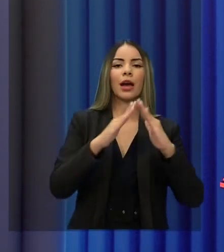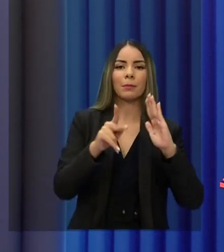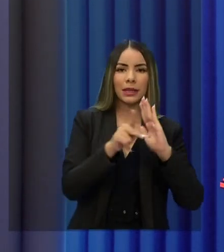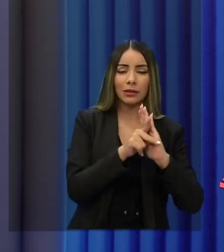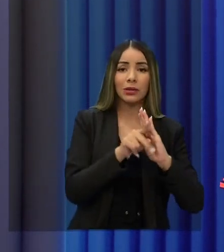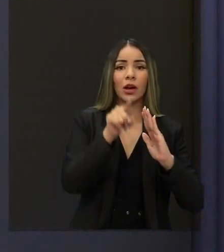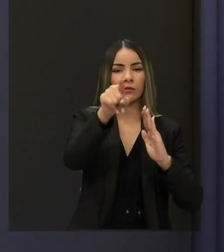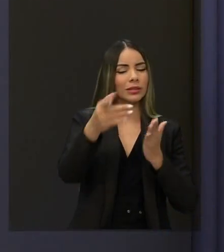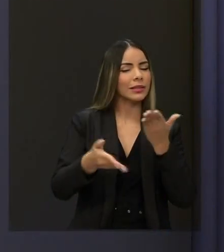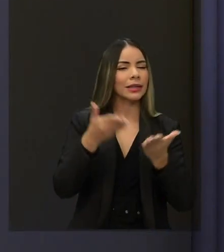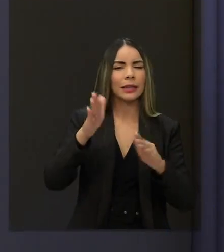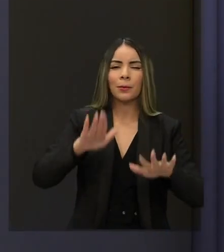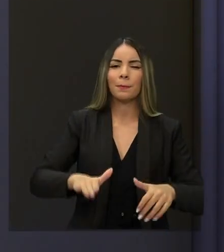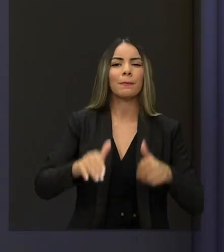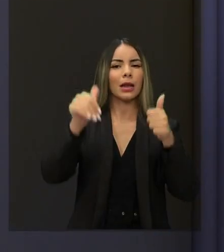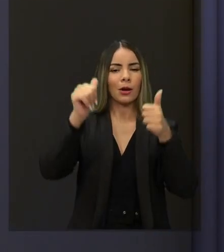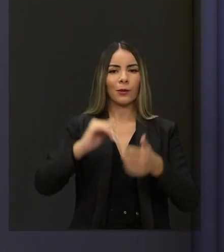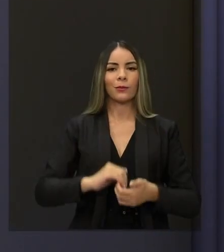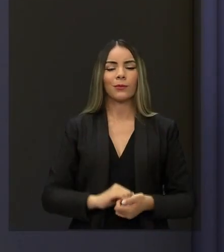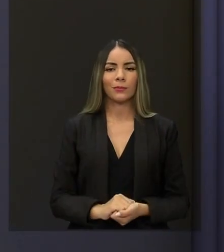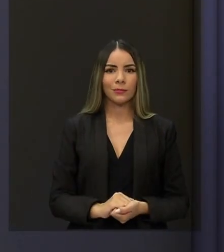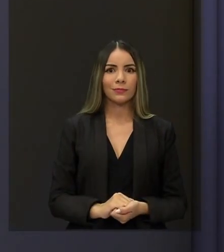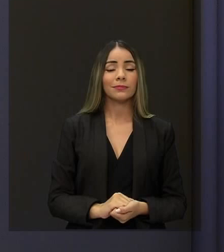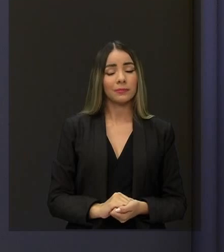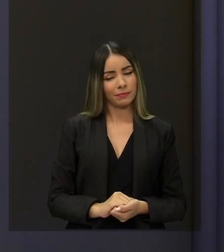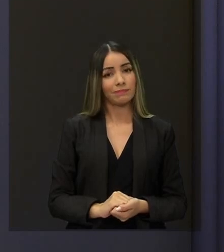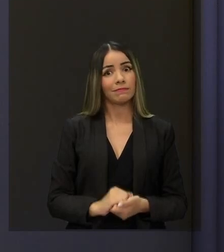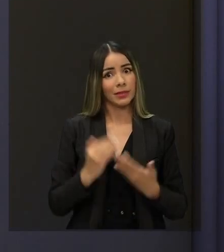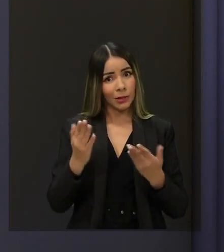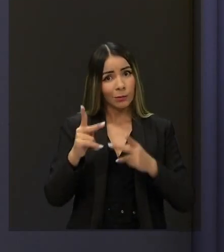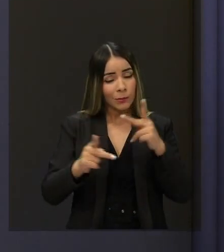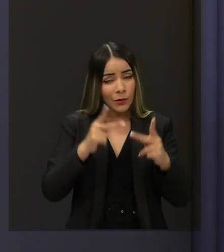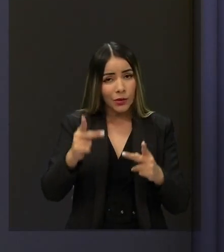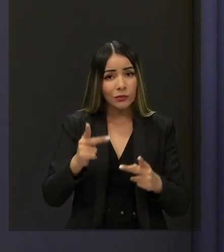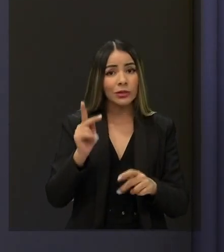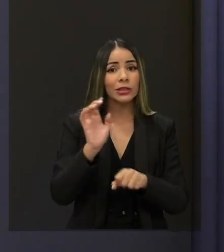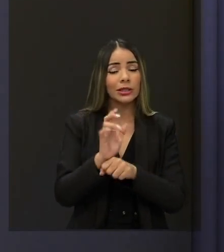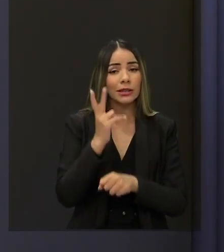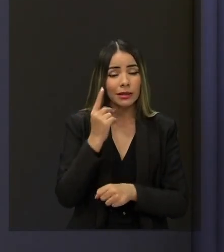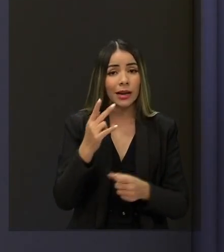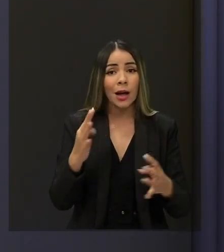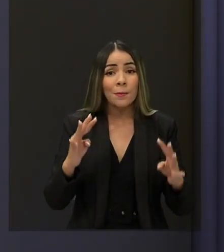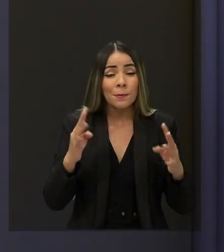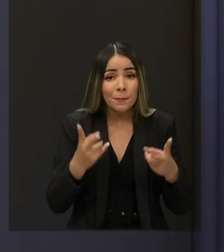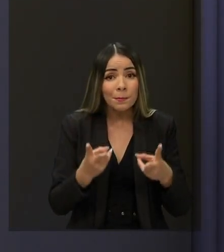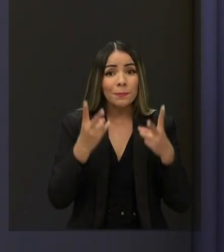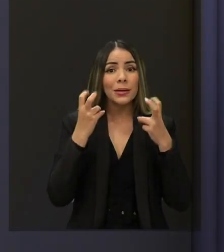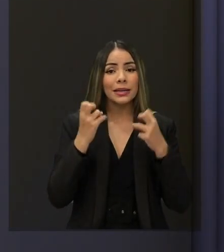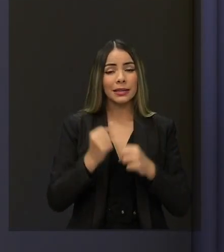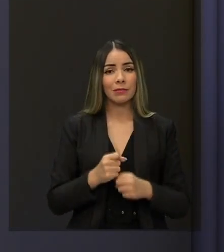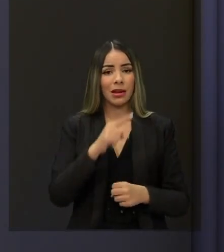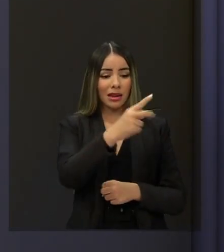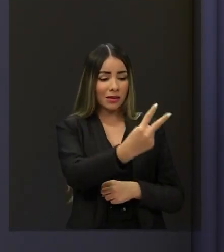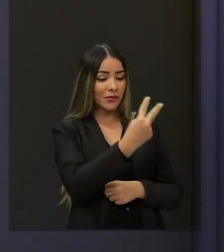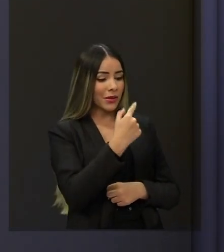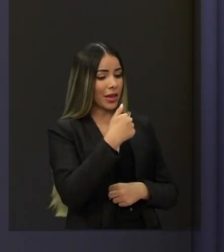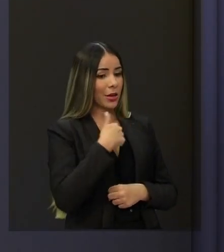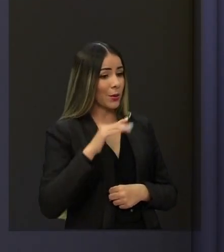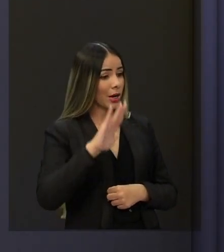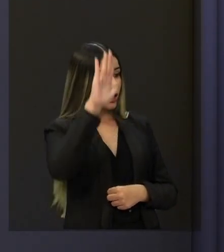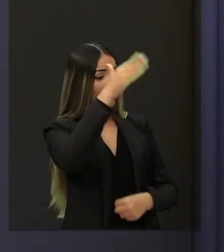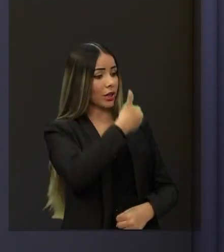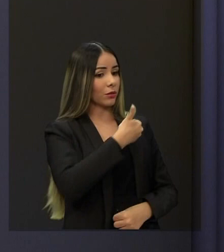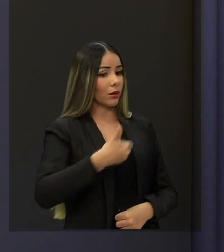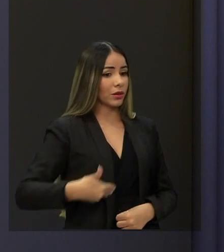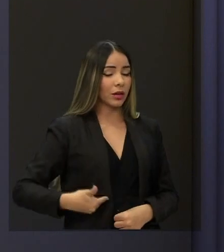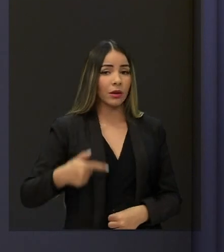forma possível. O povo cearense, perceba, ele não consegue ouvir um candidato a governador. Eu falei em